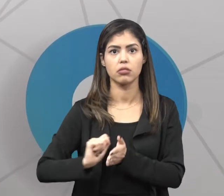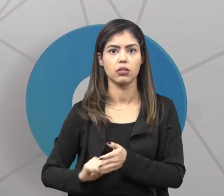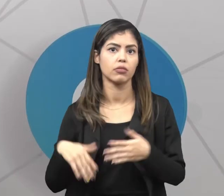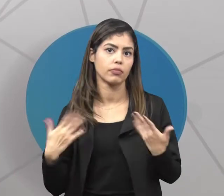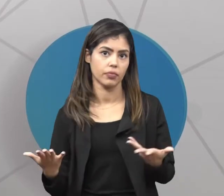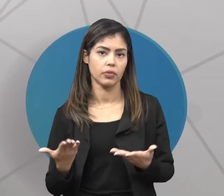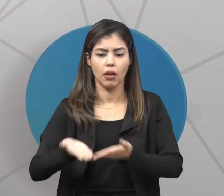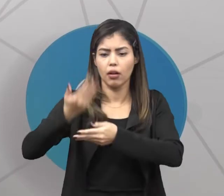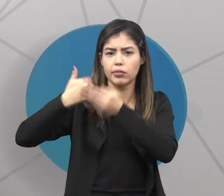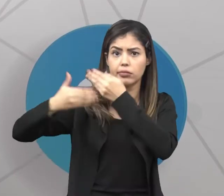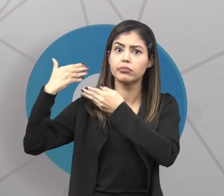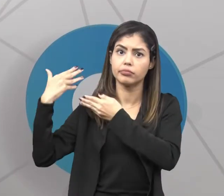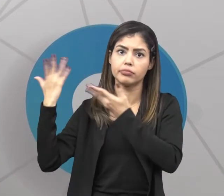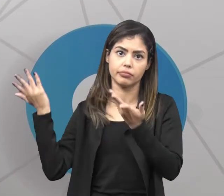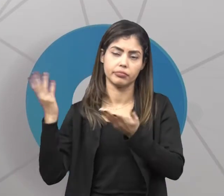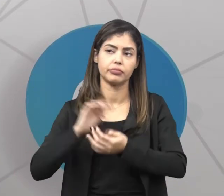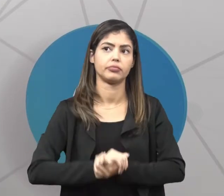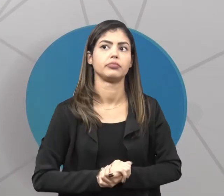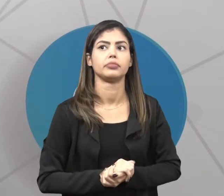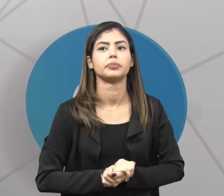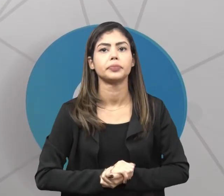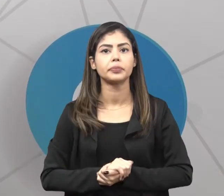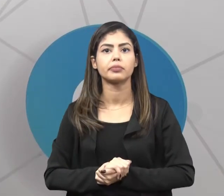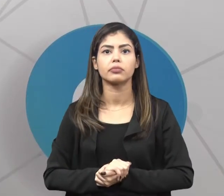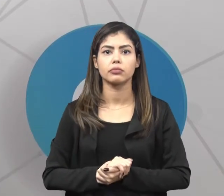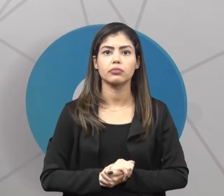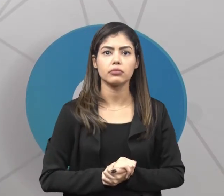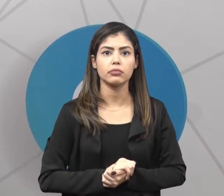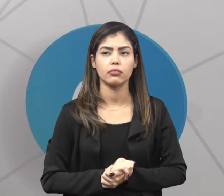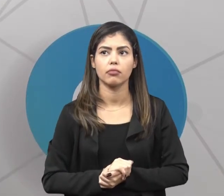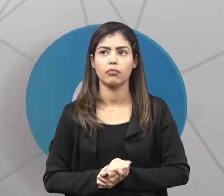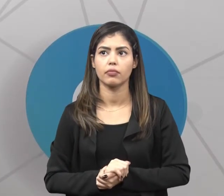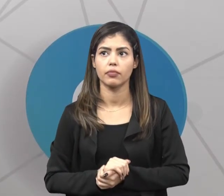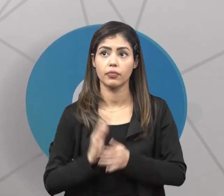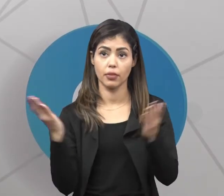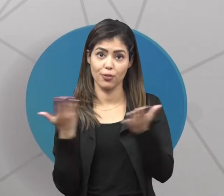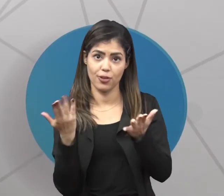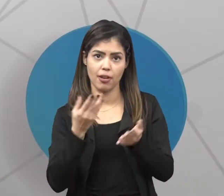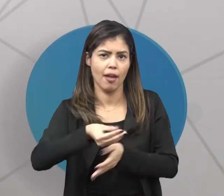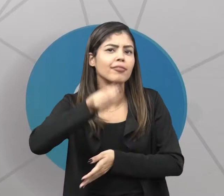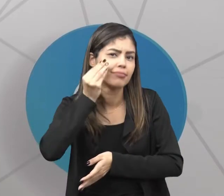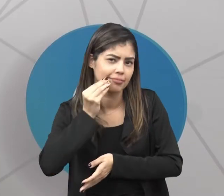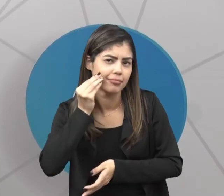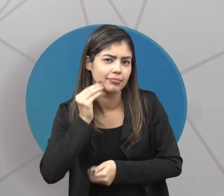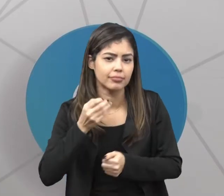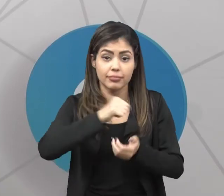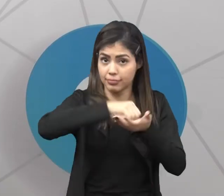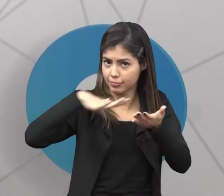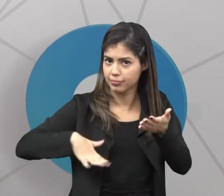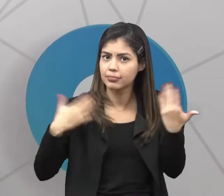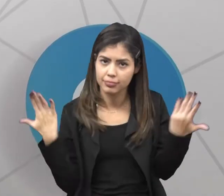anteriormente. E aí, vamos lá testar o nosso conhecimento?